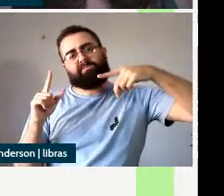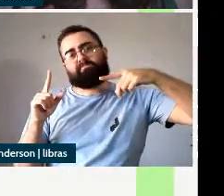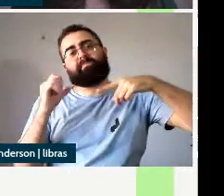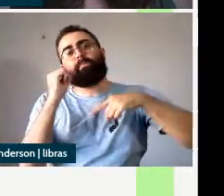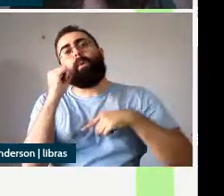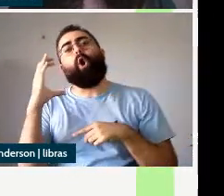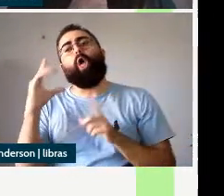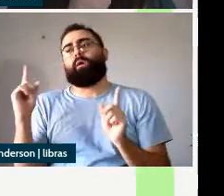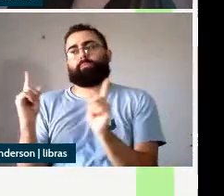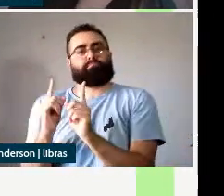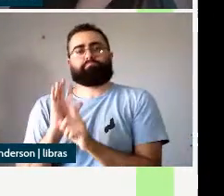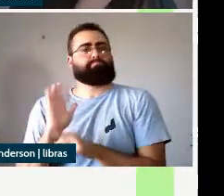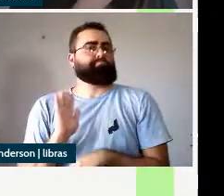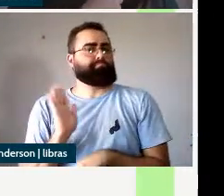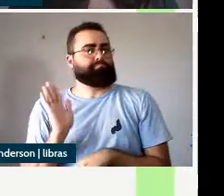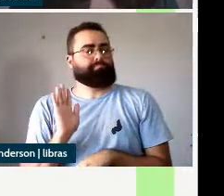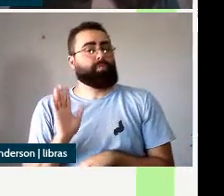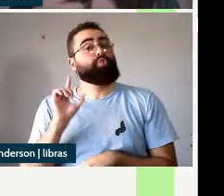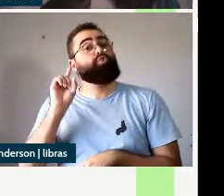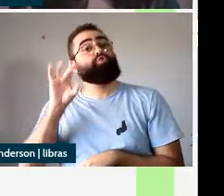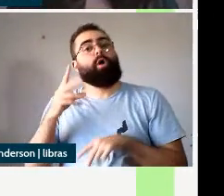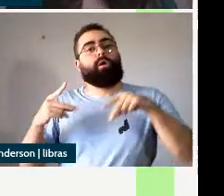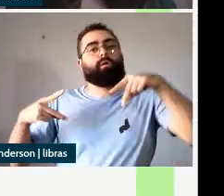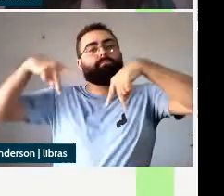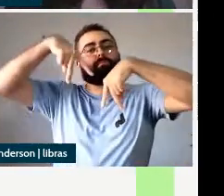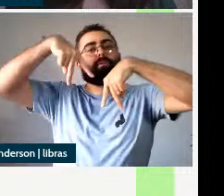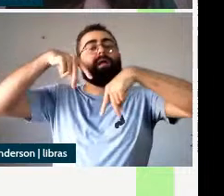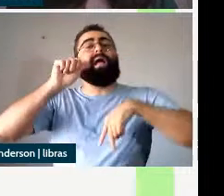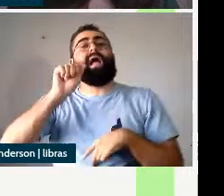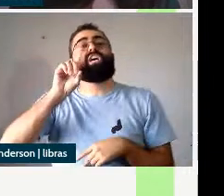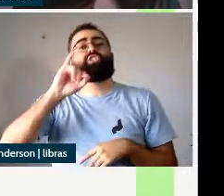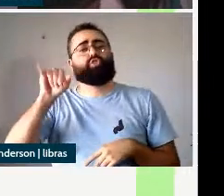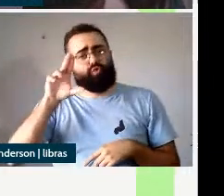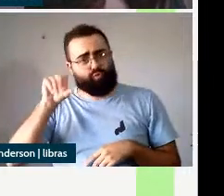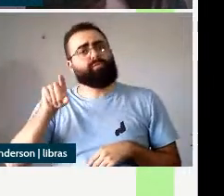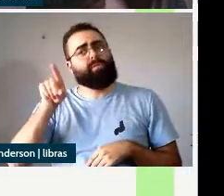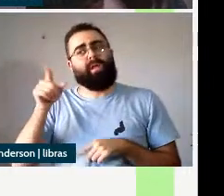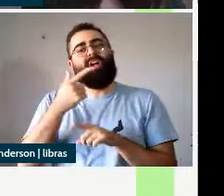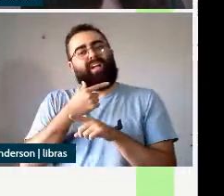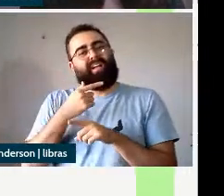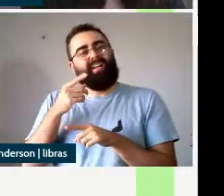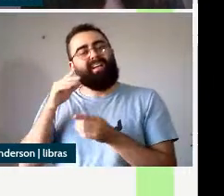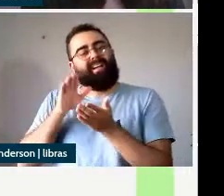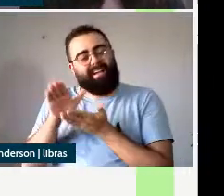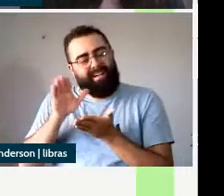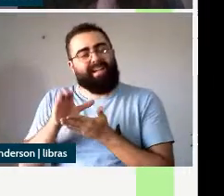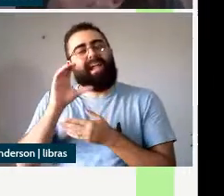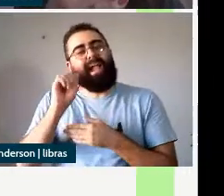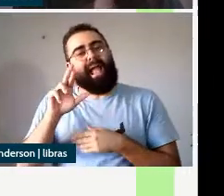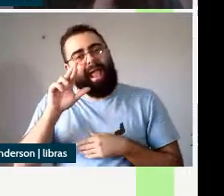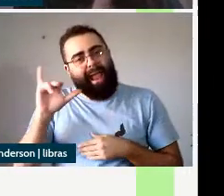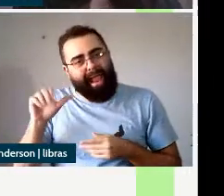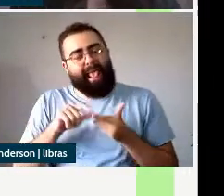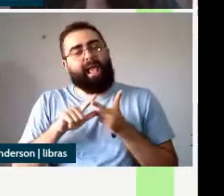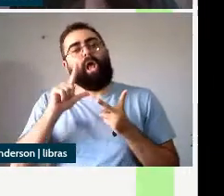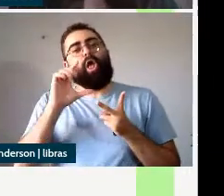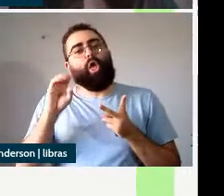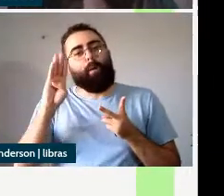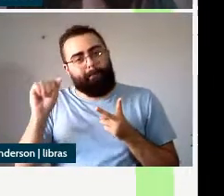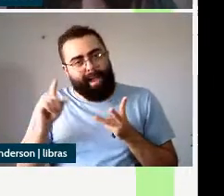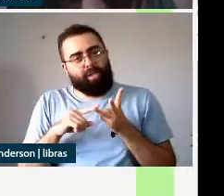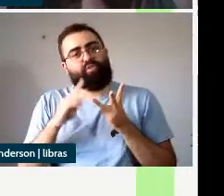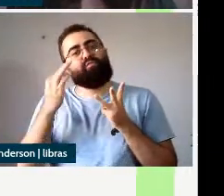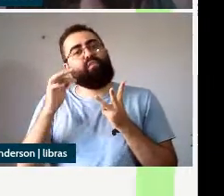linha de análise ela é defendida por autores como Foutran Carreira Lúcia Lobato já uma segunda